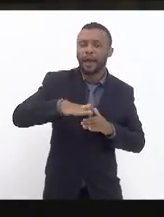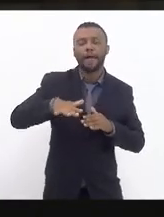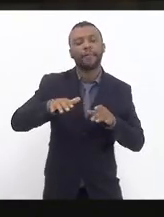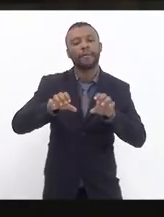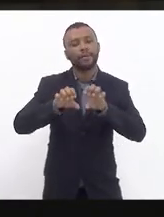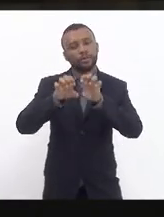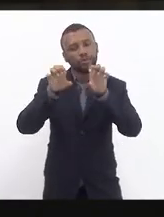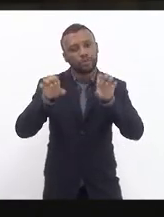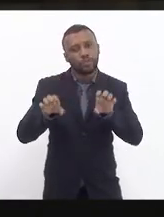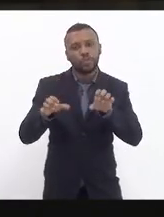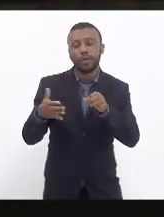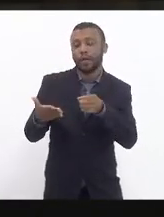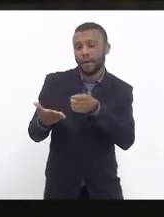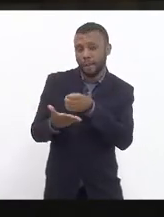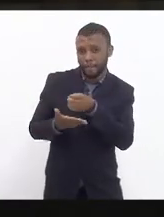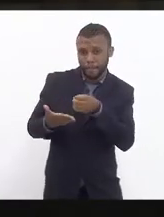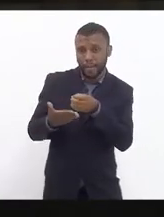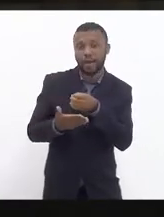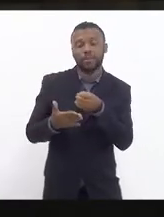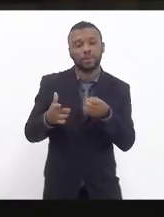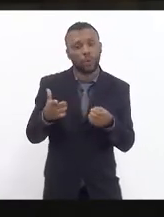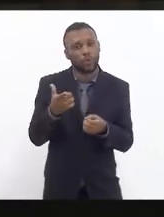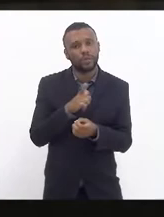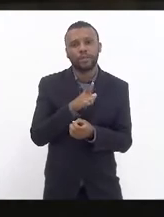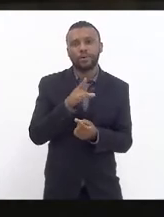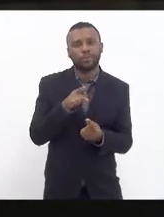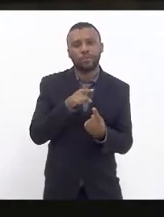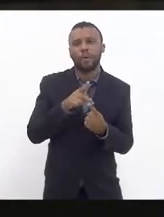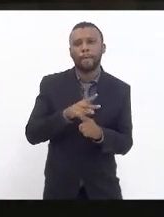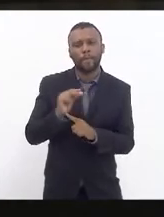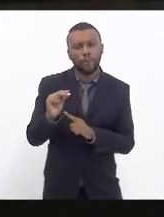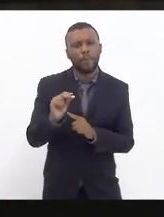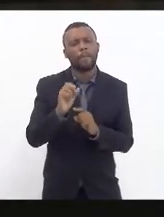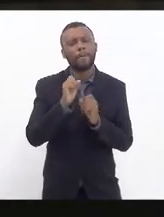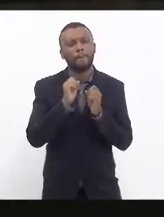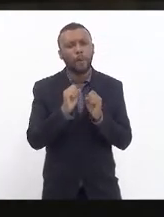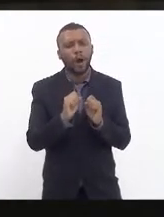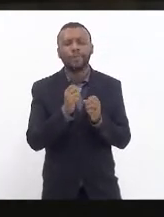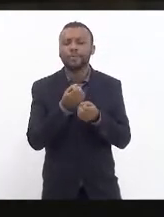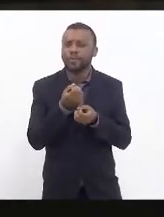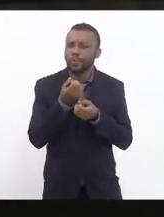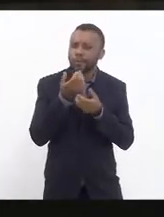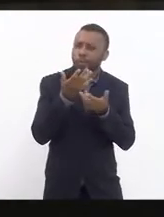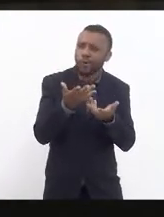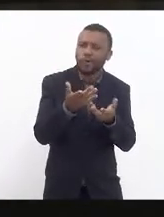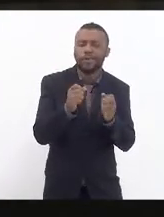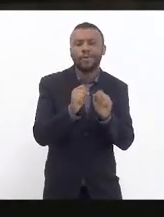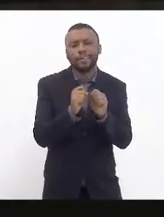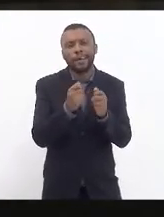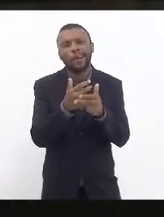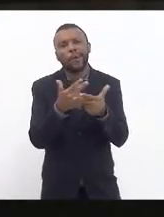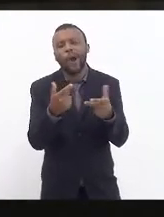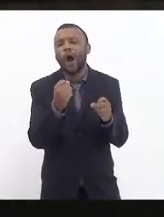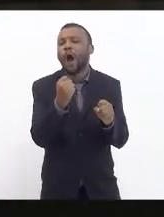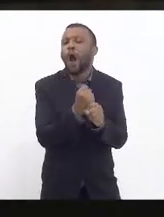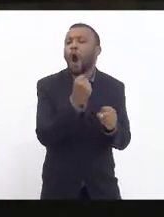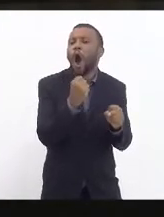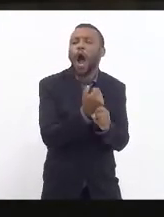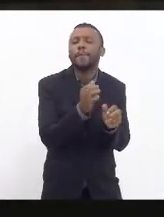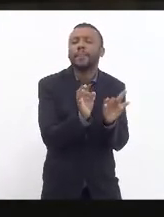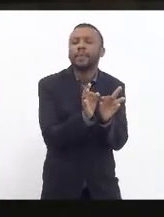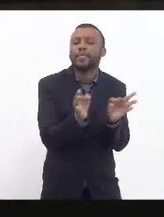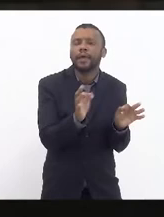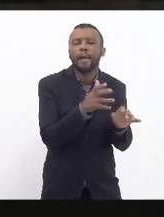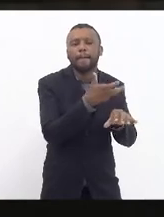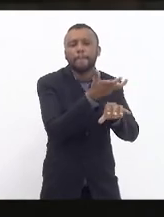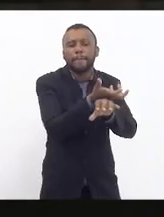que são de grande alcance não que ele pode asfaltar a ruazinha para quem ele quiser pode fazer obrinha para cima pode fazer o